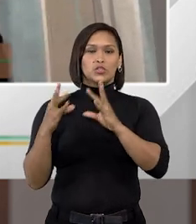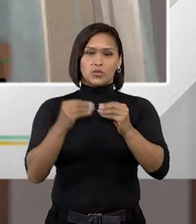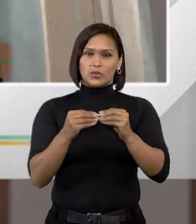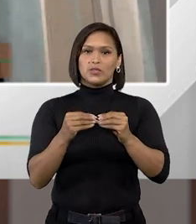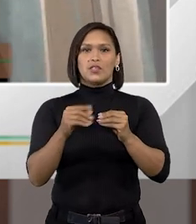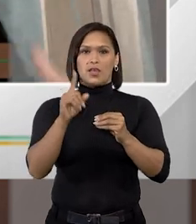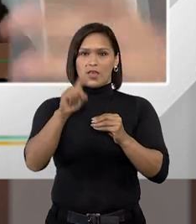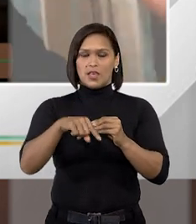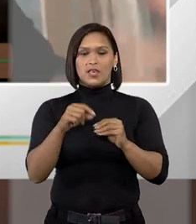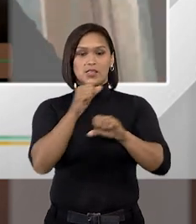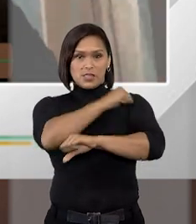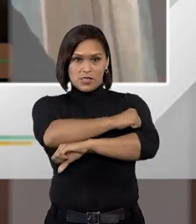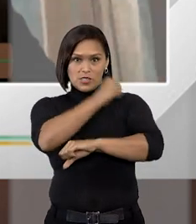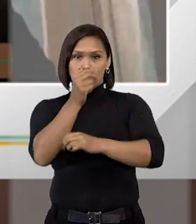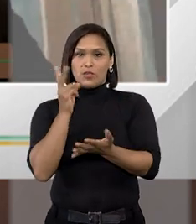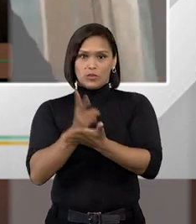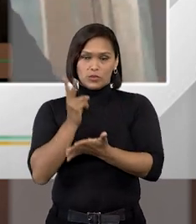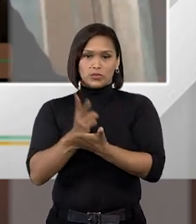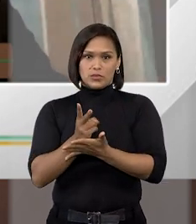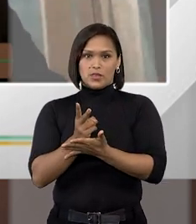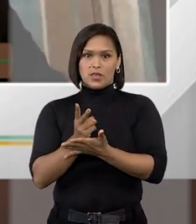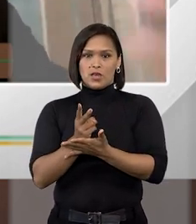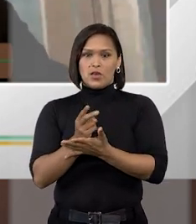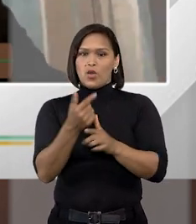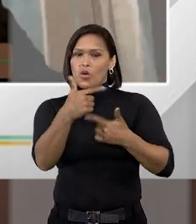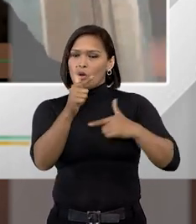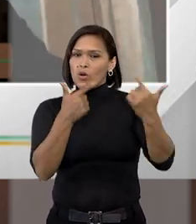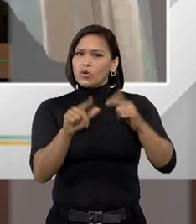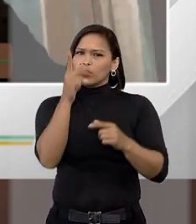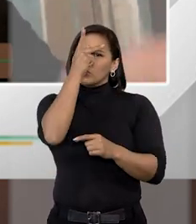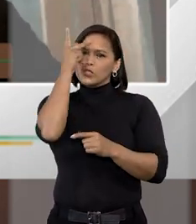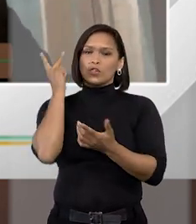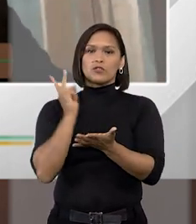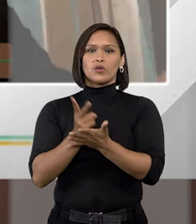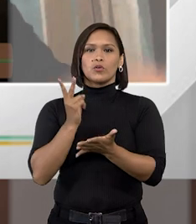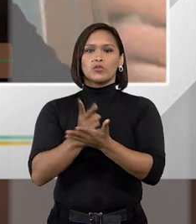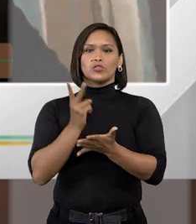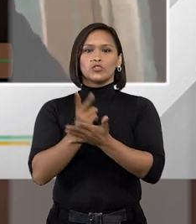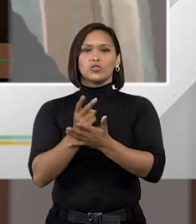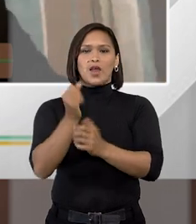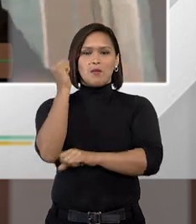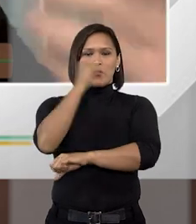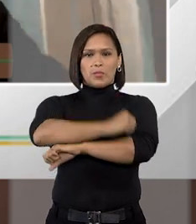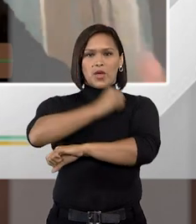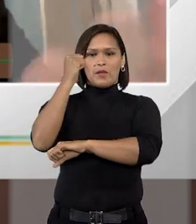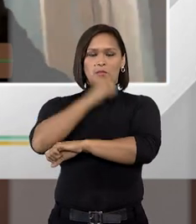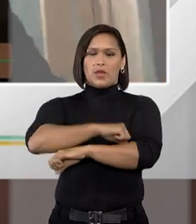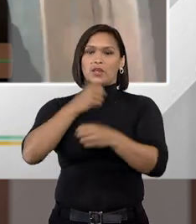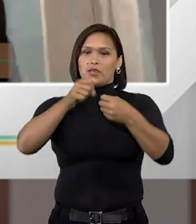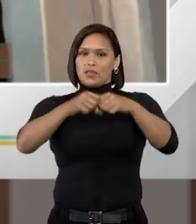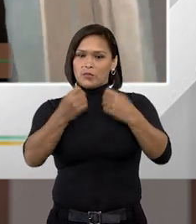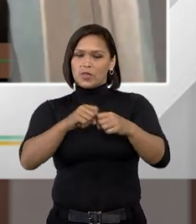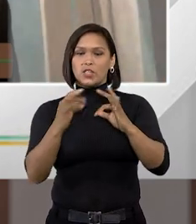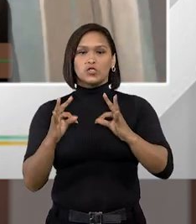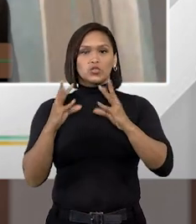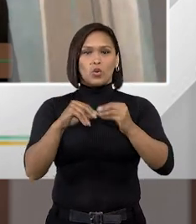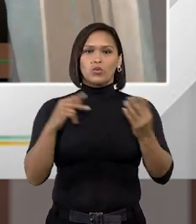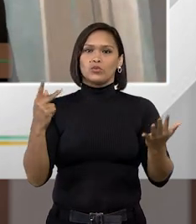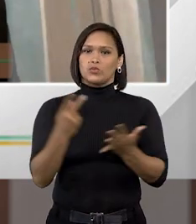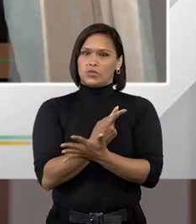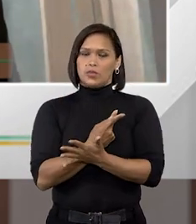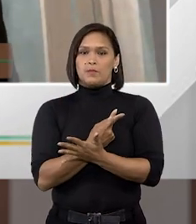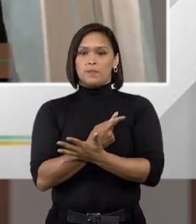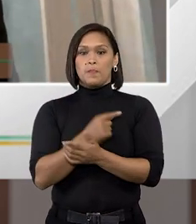quebrada e se essa janela continuar assim outras pessoas vão continuar depredando e quebrando o restante que sobrou